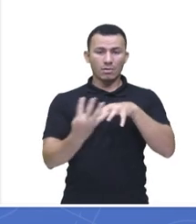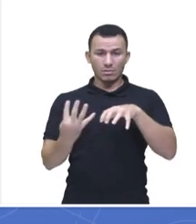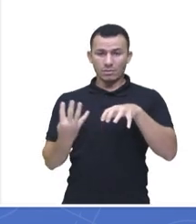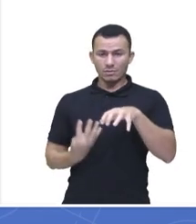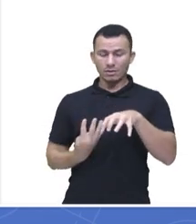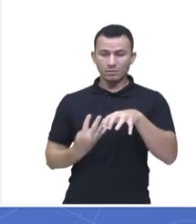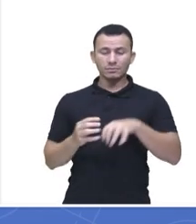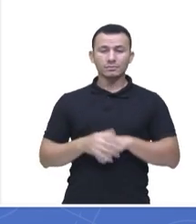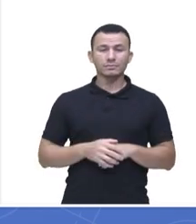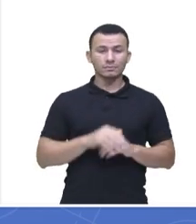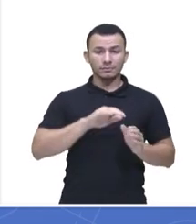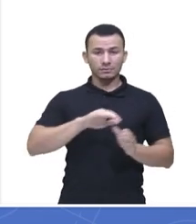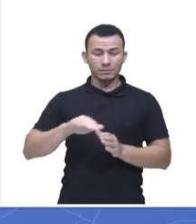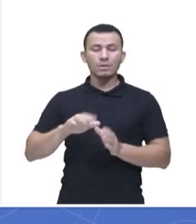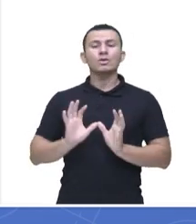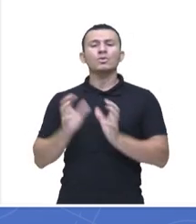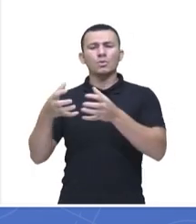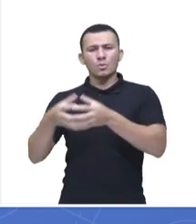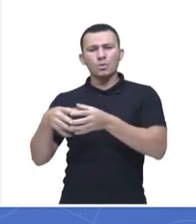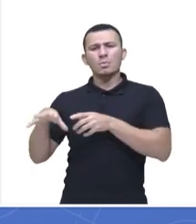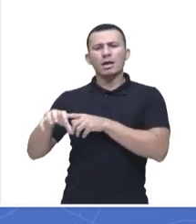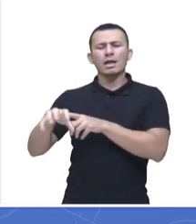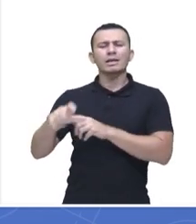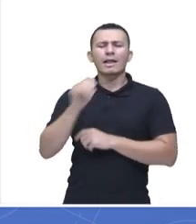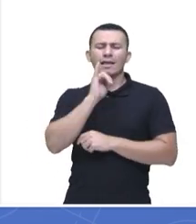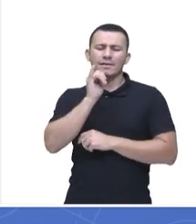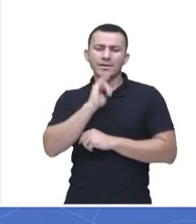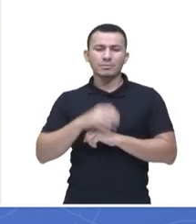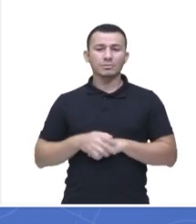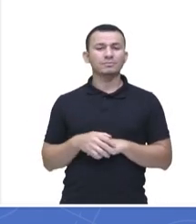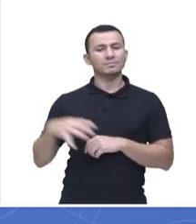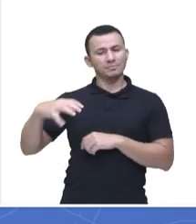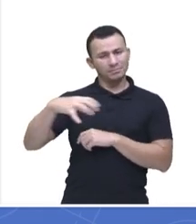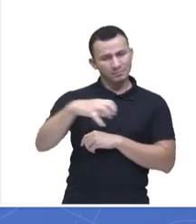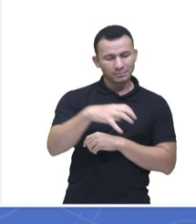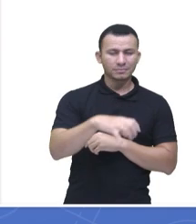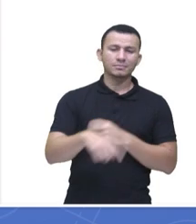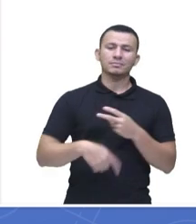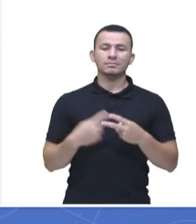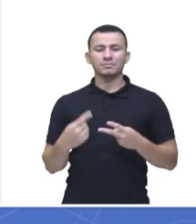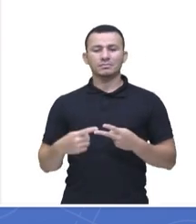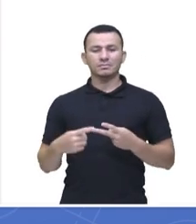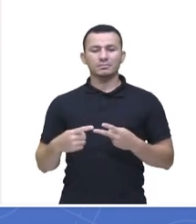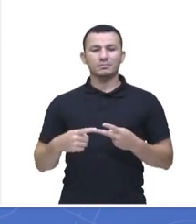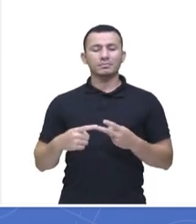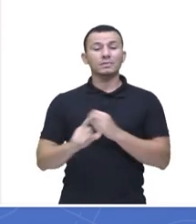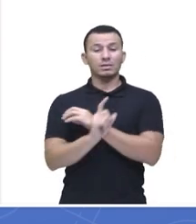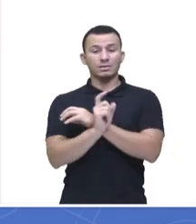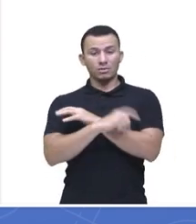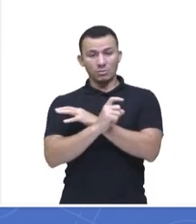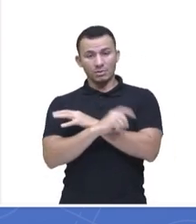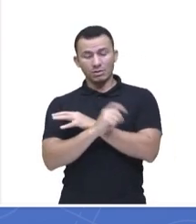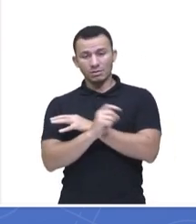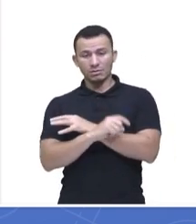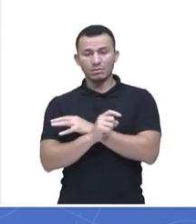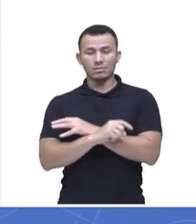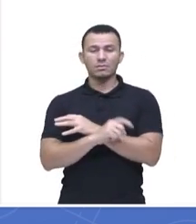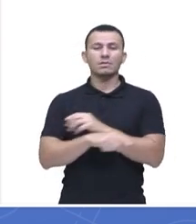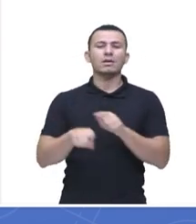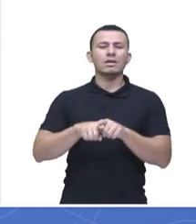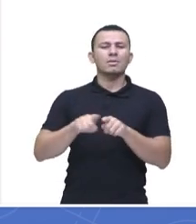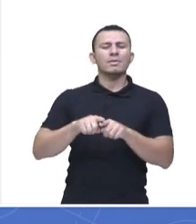E aí, do grupo dos aracnídeos, a gente tem como exemplo as aranhas, escorpiões e